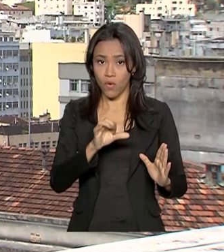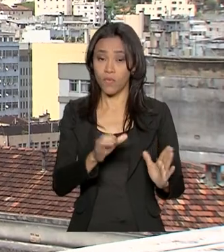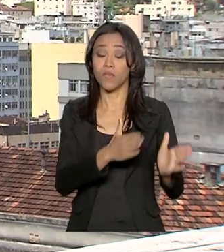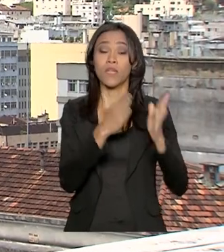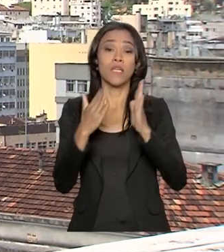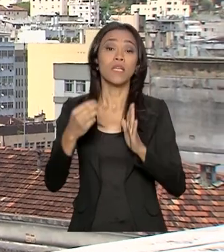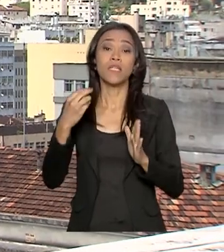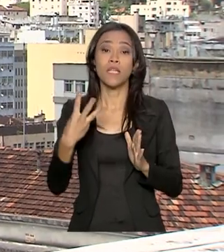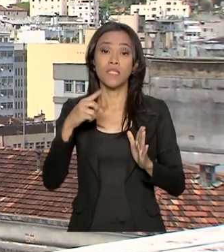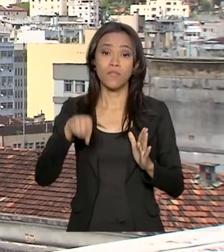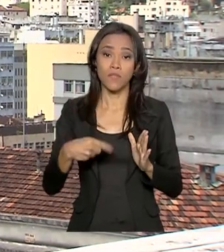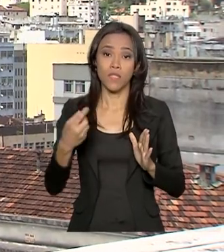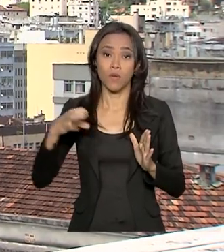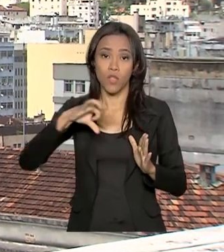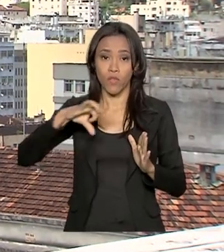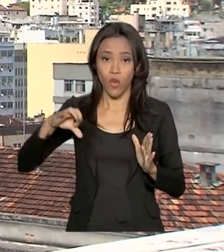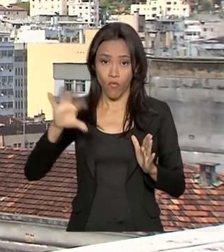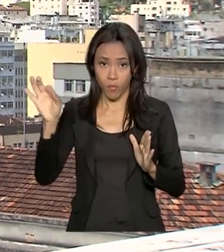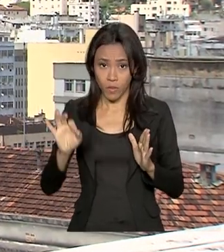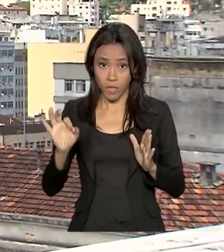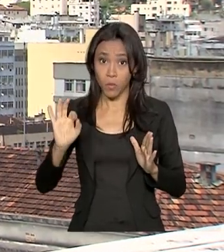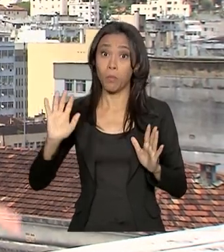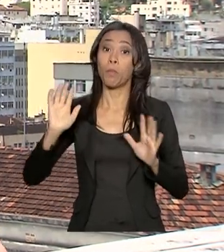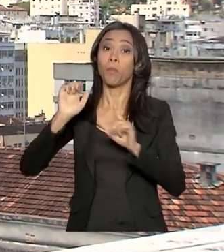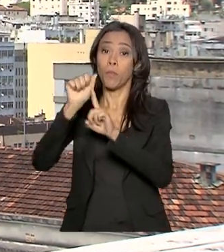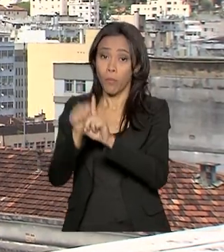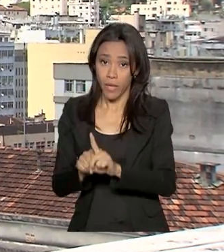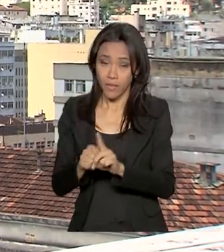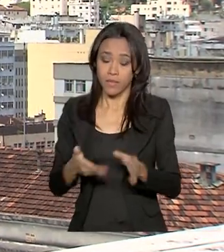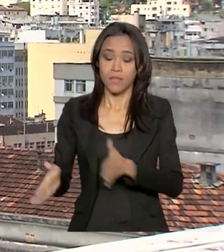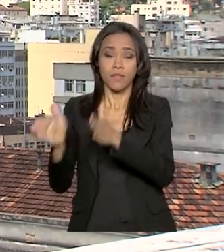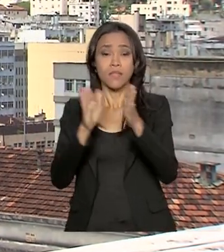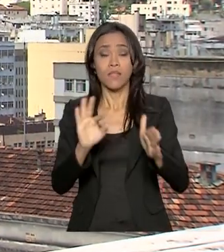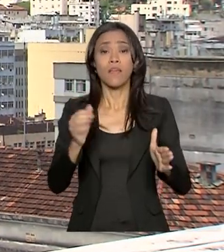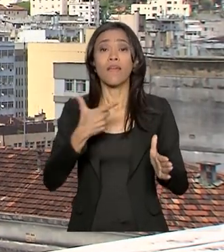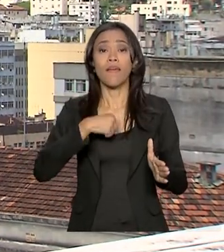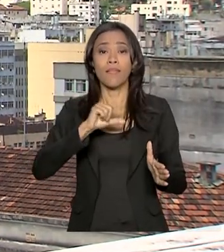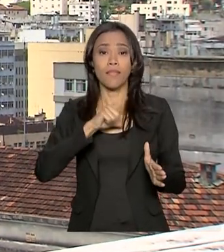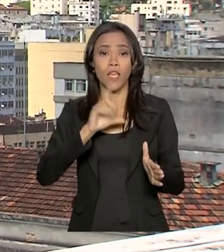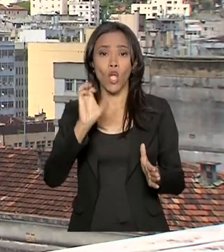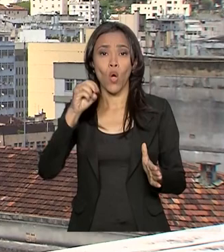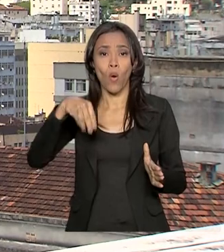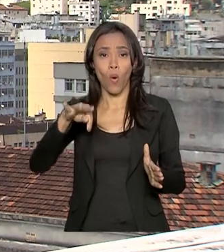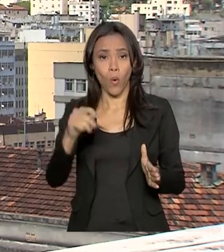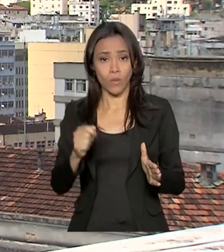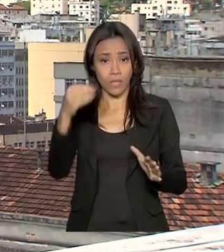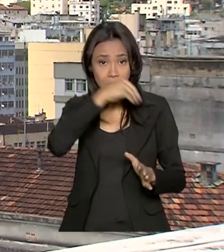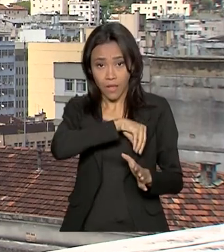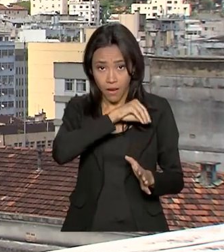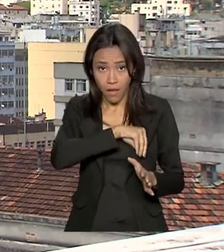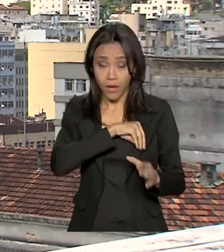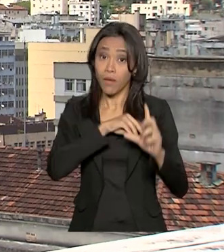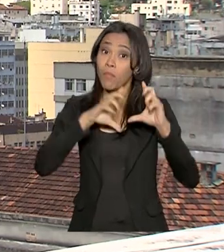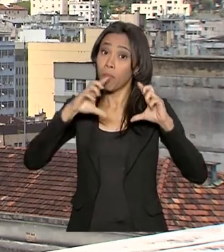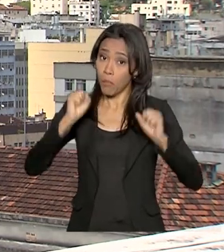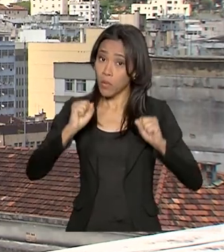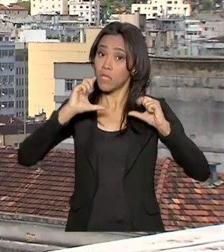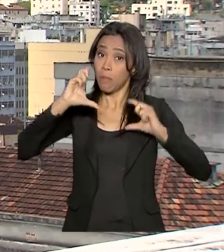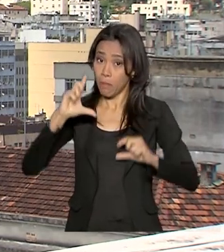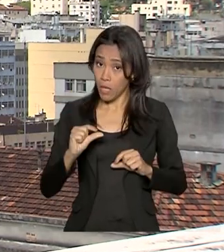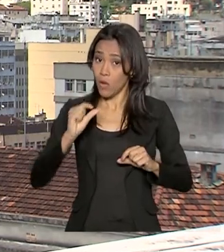,99% ao mês. Para quem tem conta salário na Caixa, a taxa pode ser ainda menor, de 2